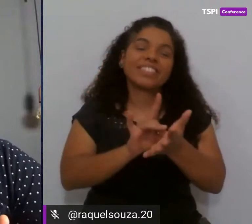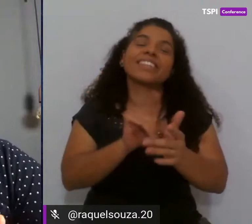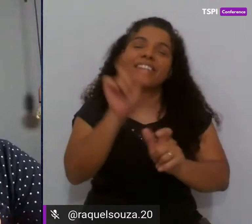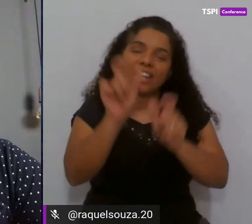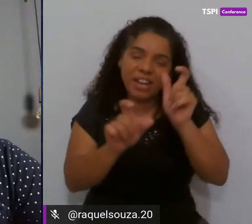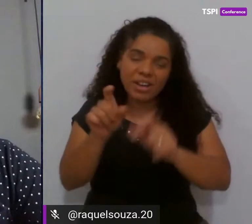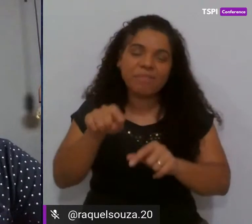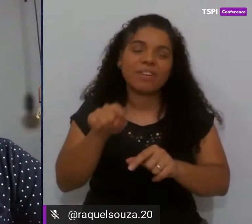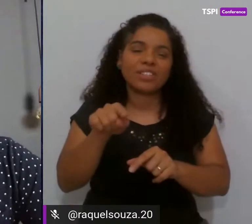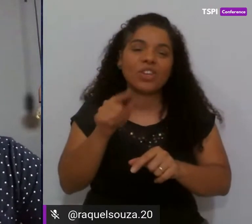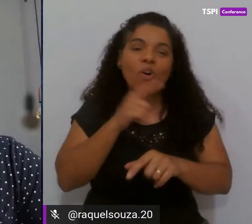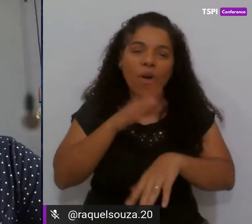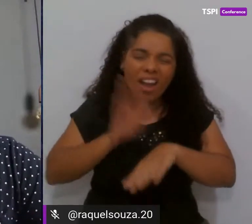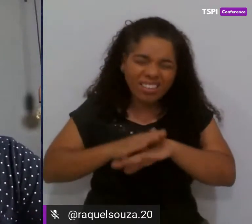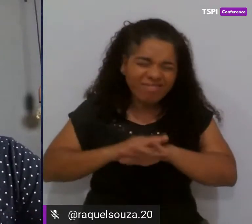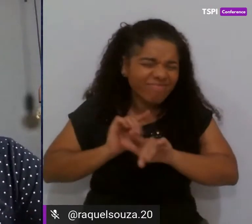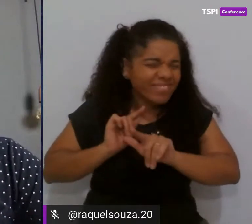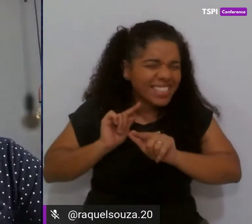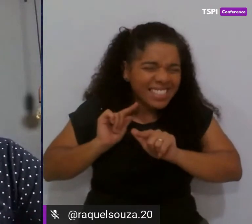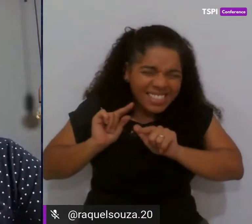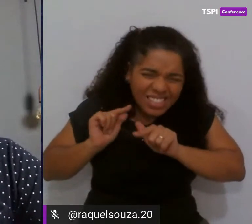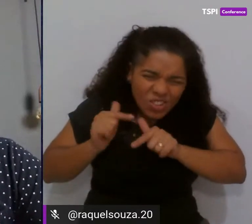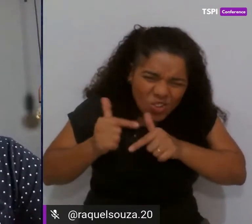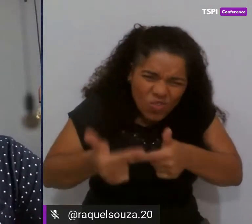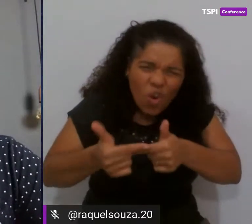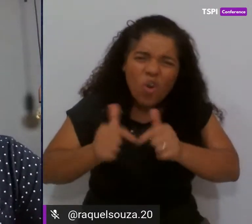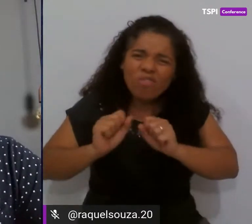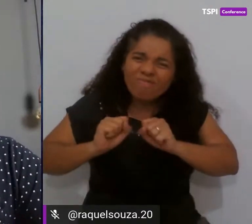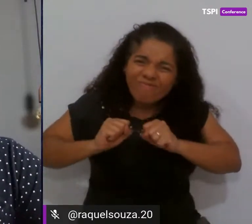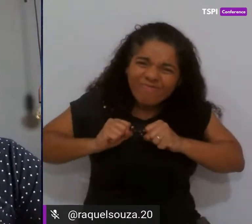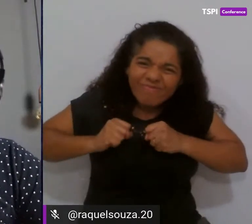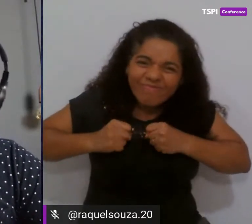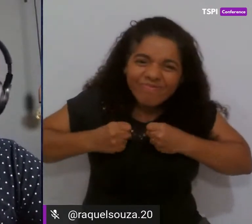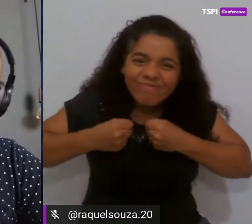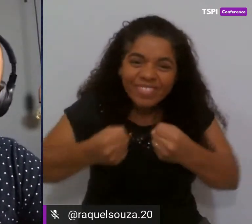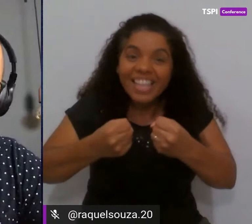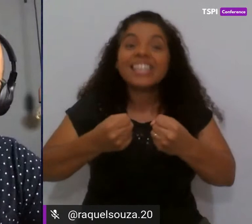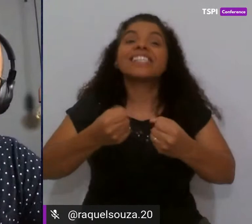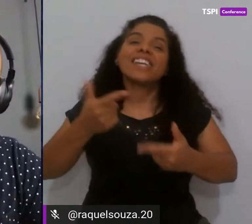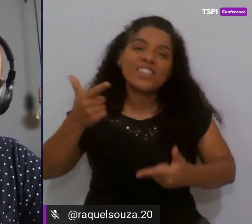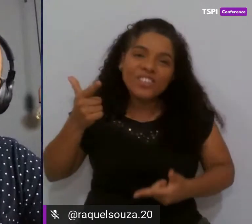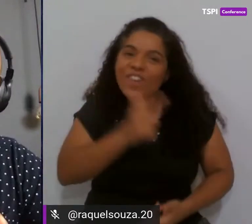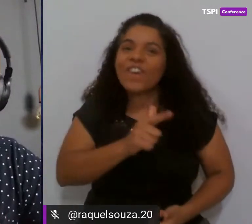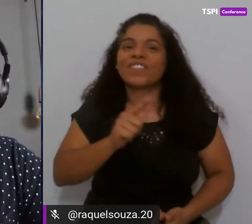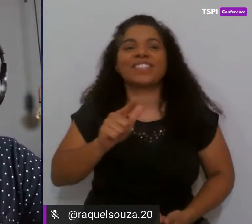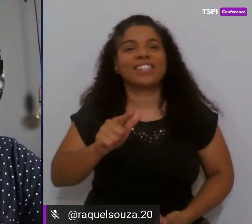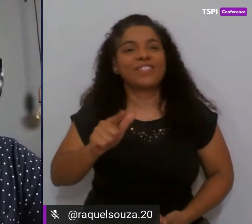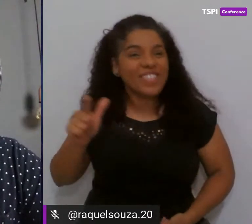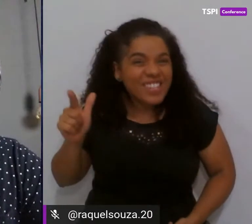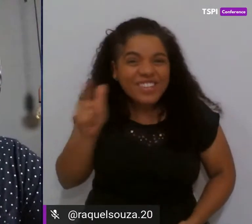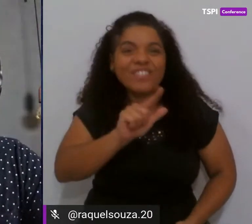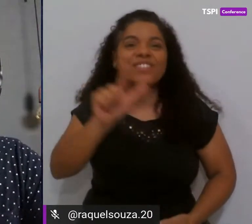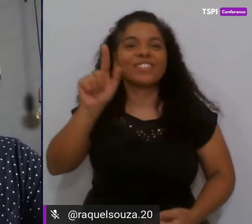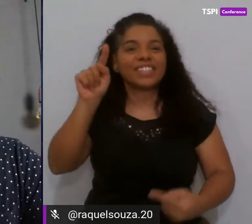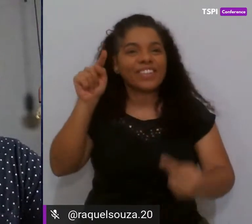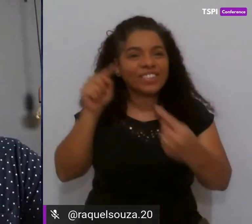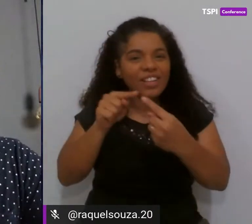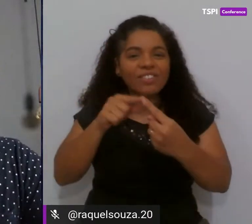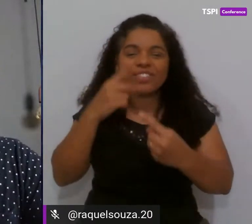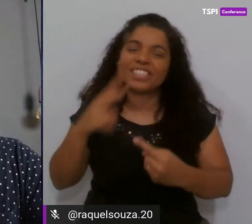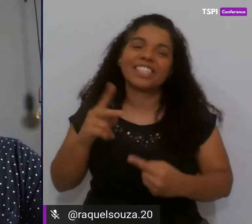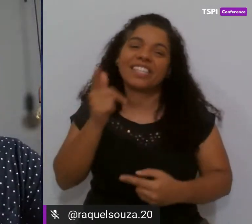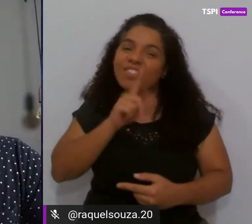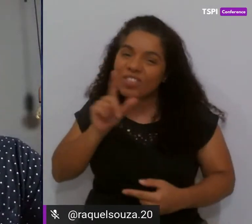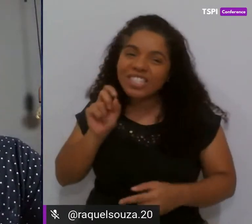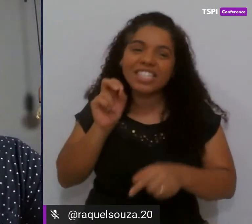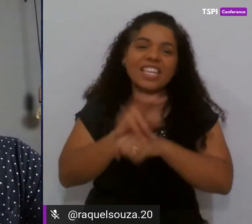ela se dedicou tanto e se esforçou tanto que ele conseguiu alcançar ali o seu lugar